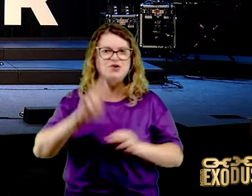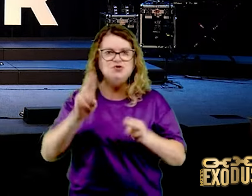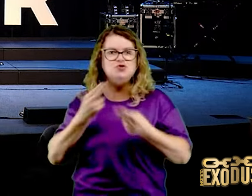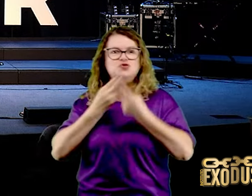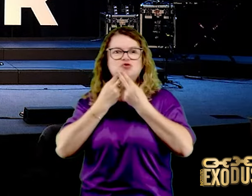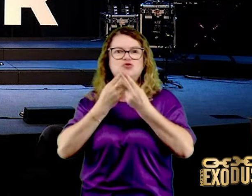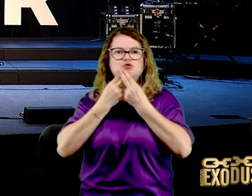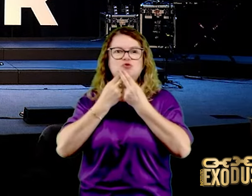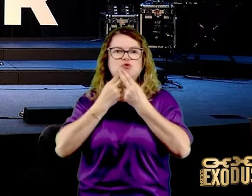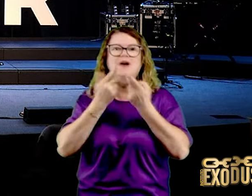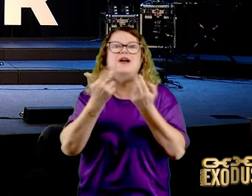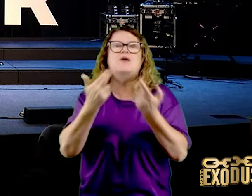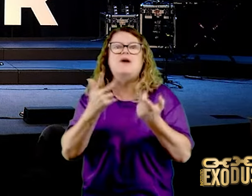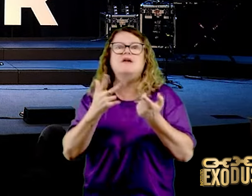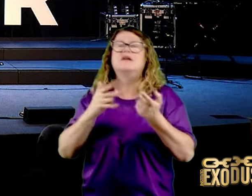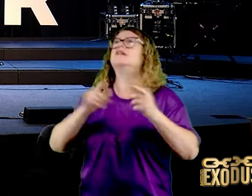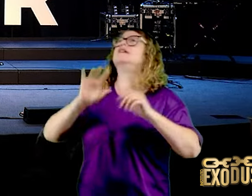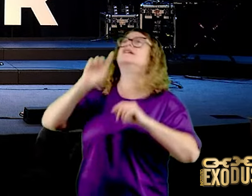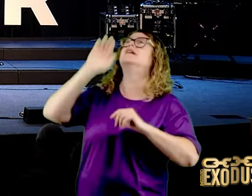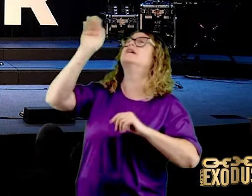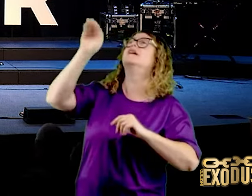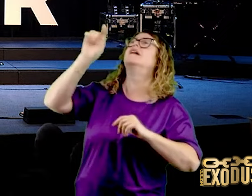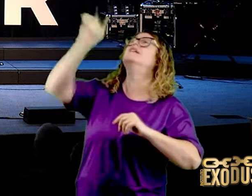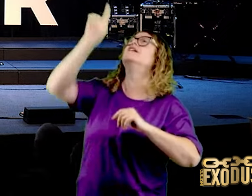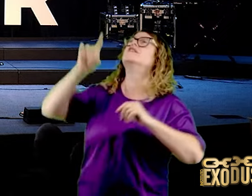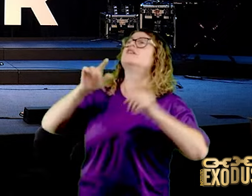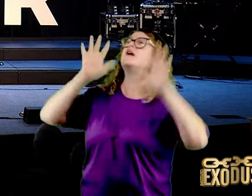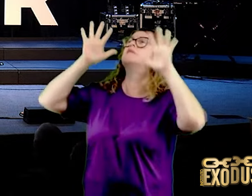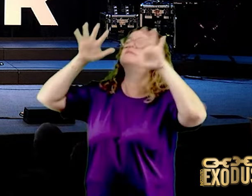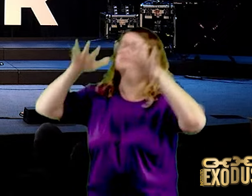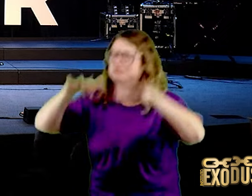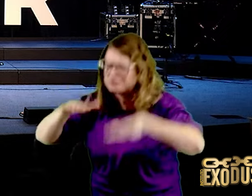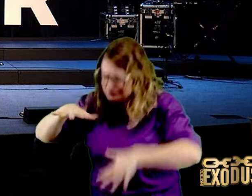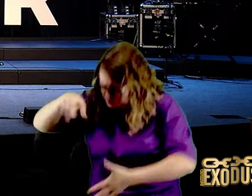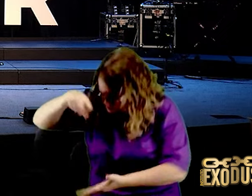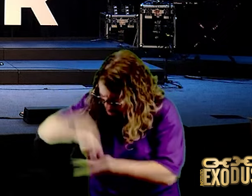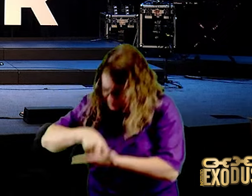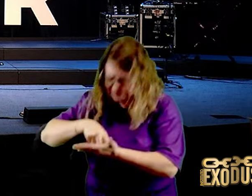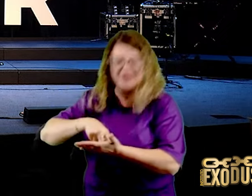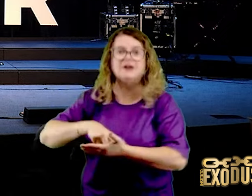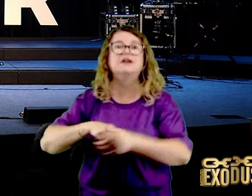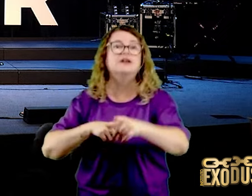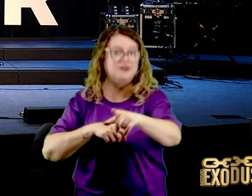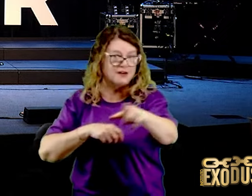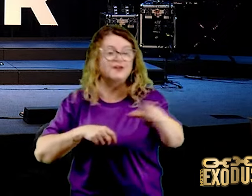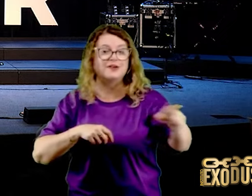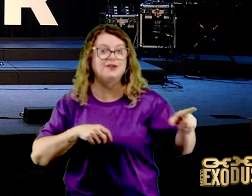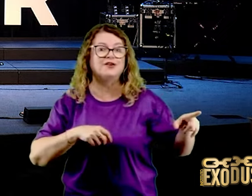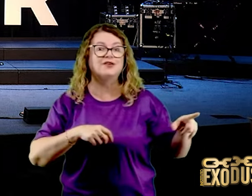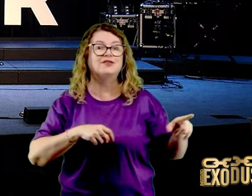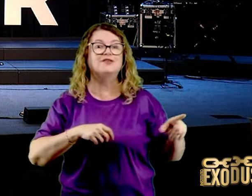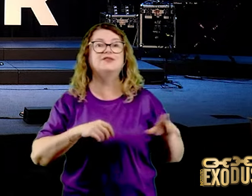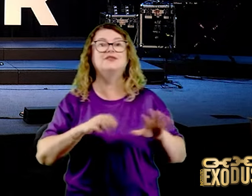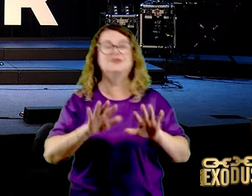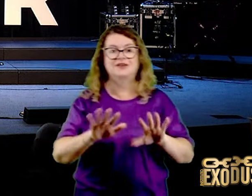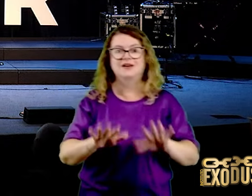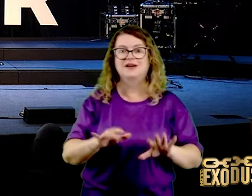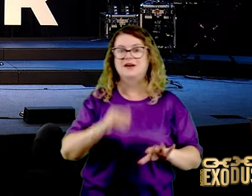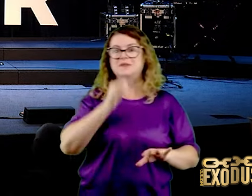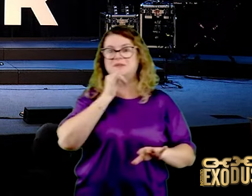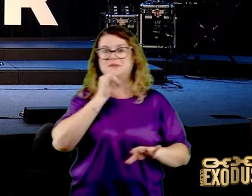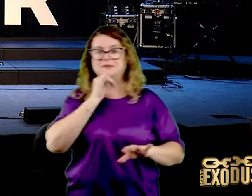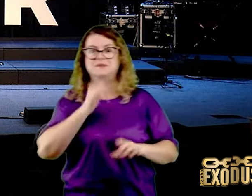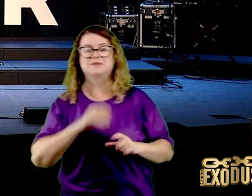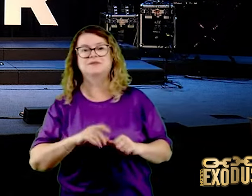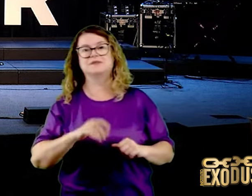eu me rendo, Deus. Quanto menos você, quanto mais fraco você fica. Você concorda? Se você ficar